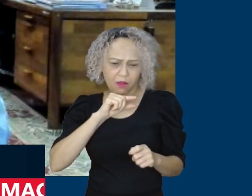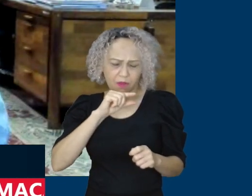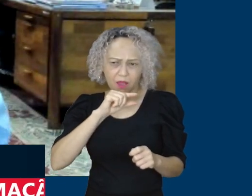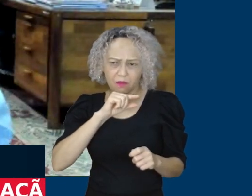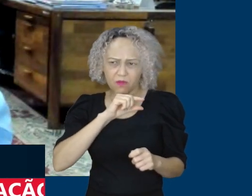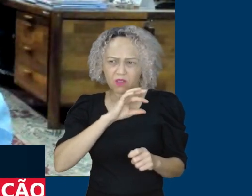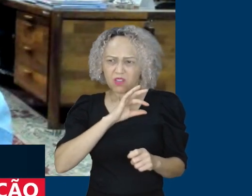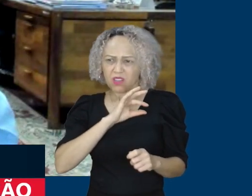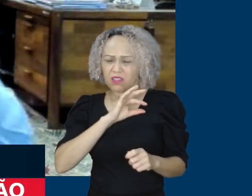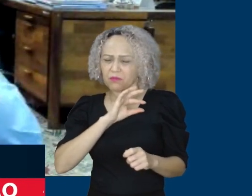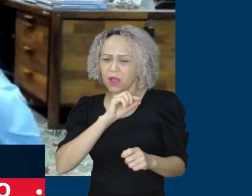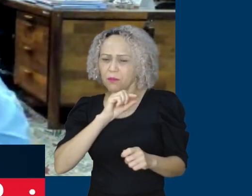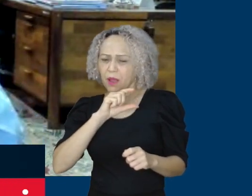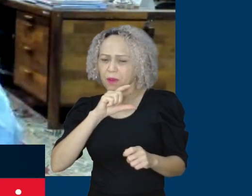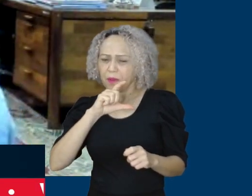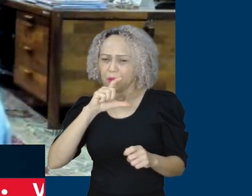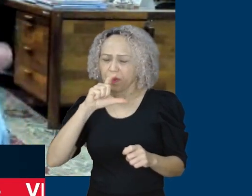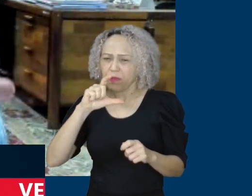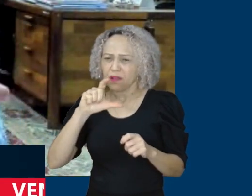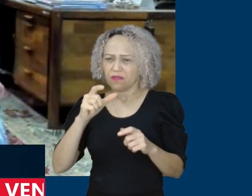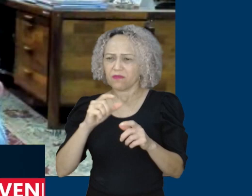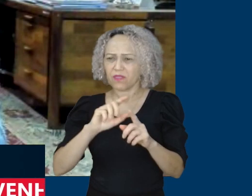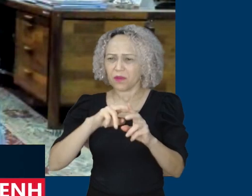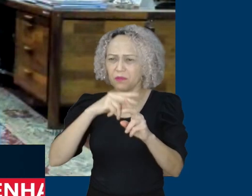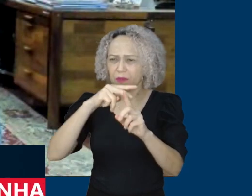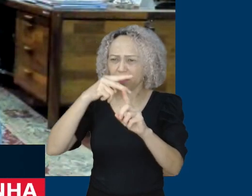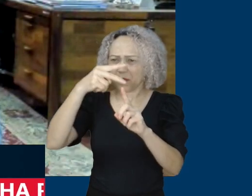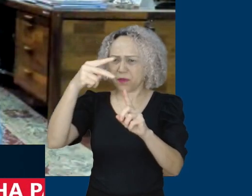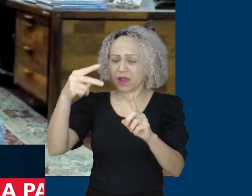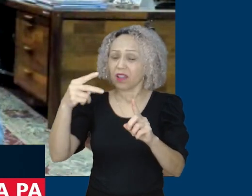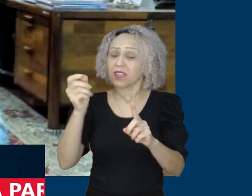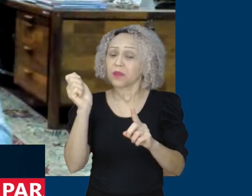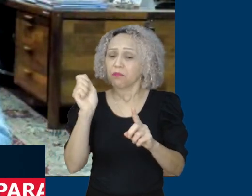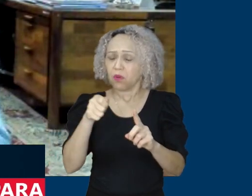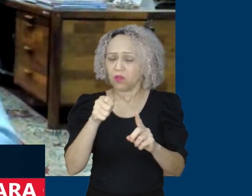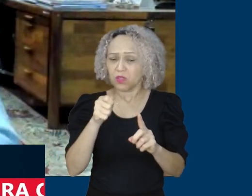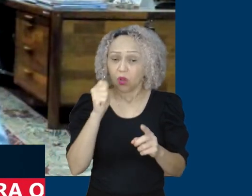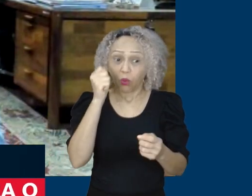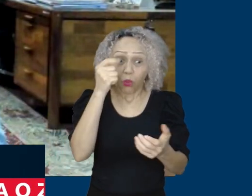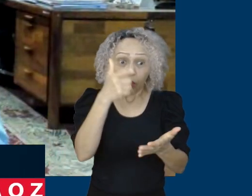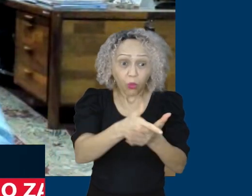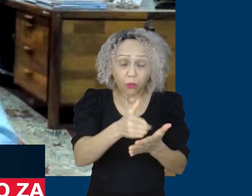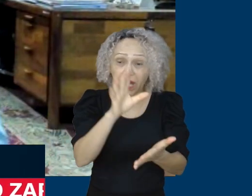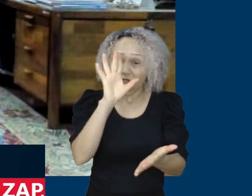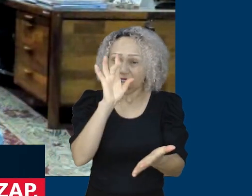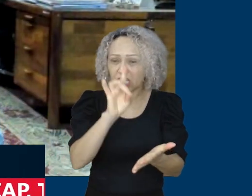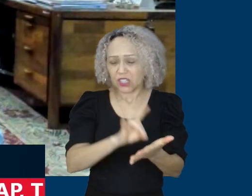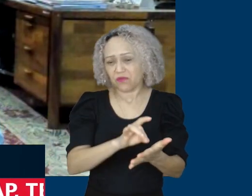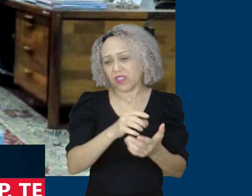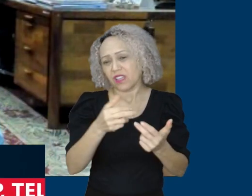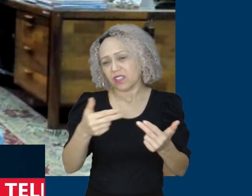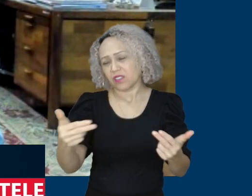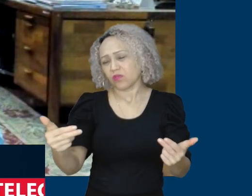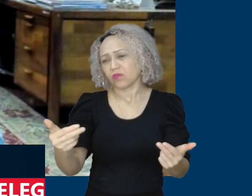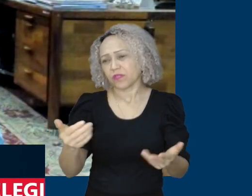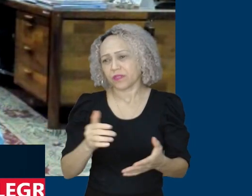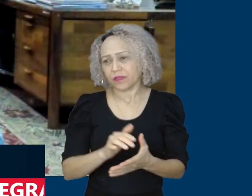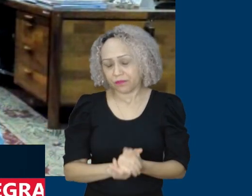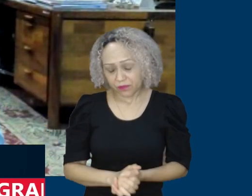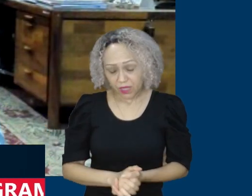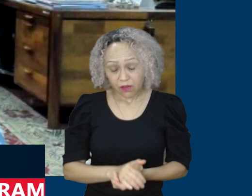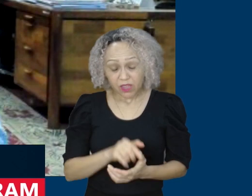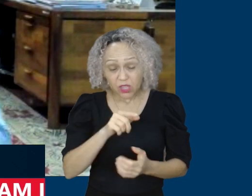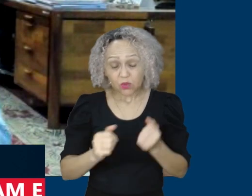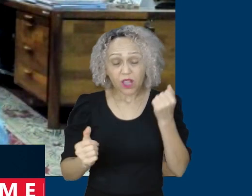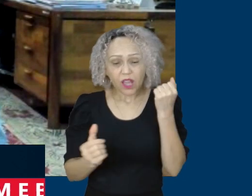para melhorar a sua capacidade real de compra. É isso que você garante que esteja distribuindo renda.